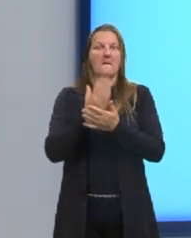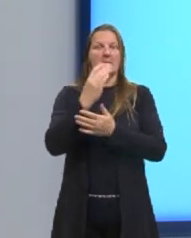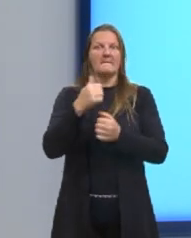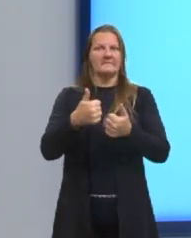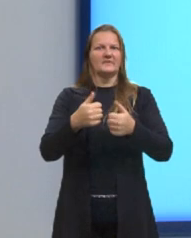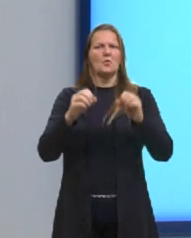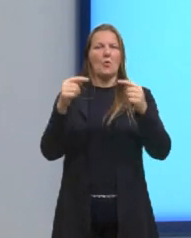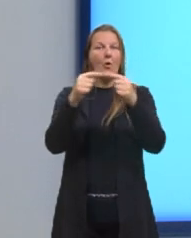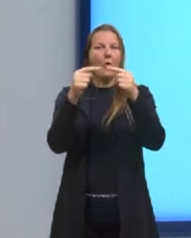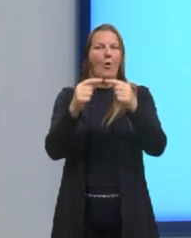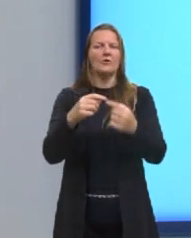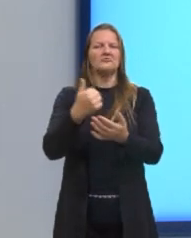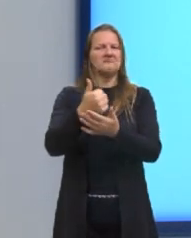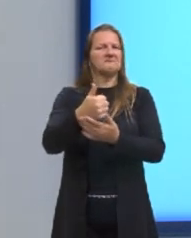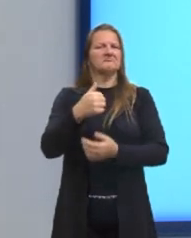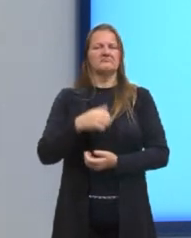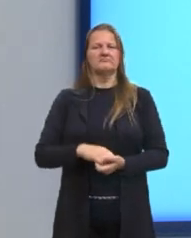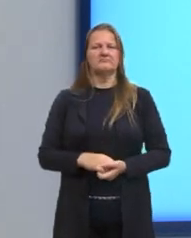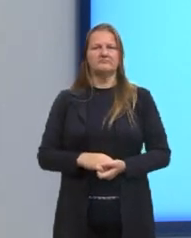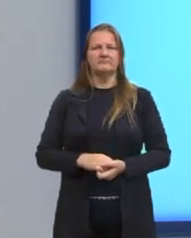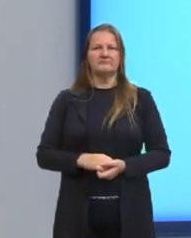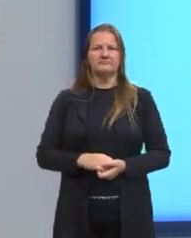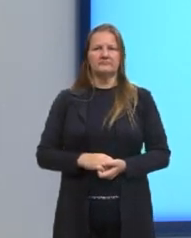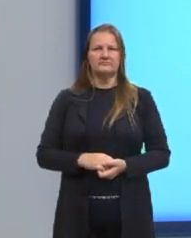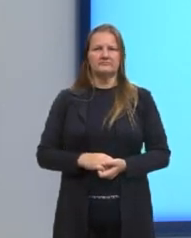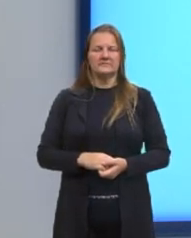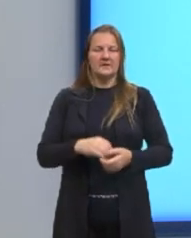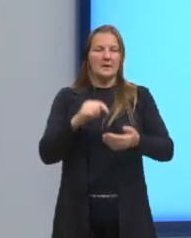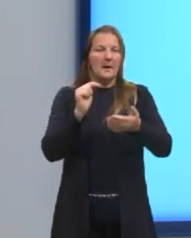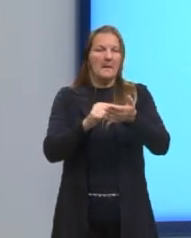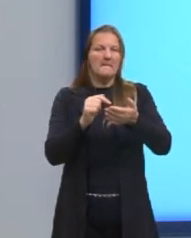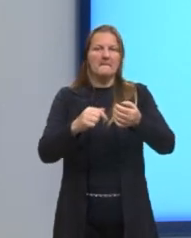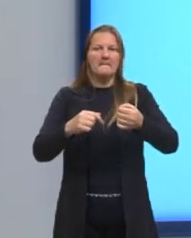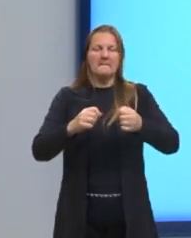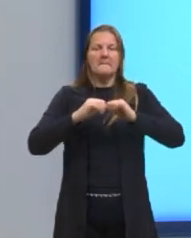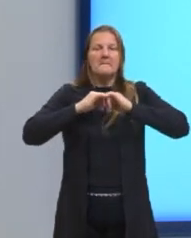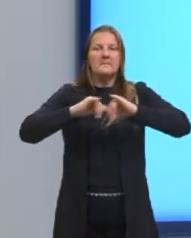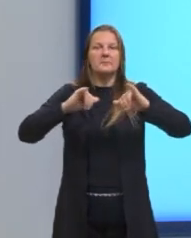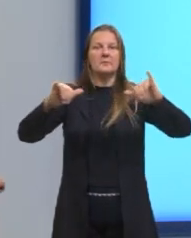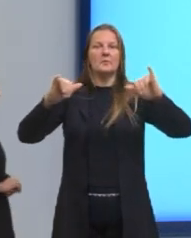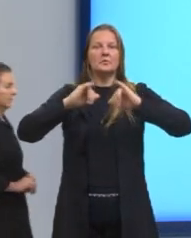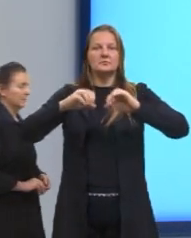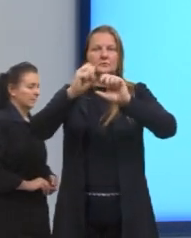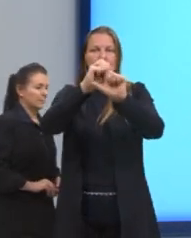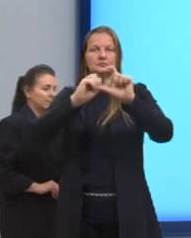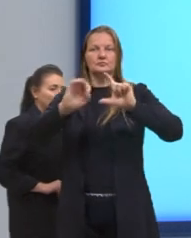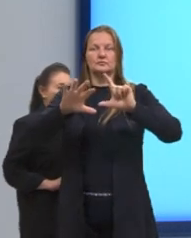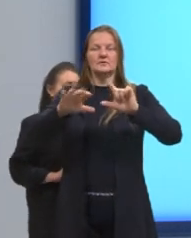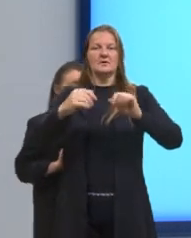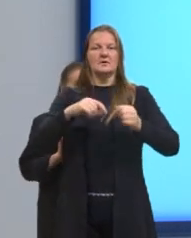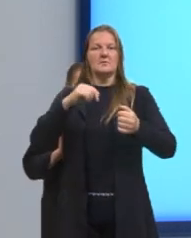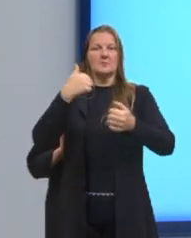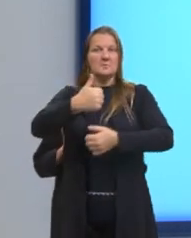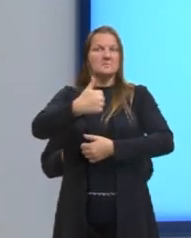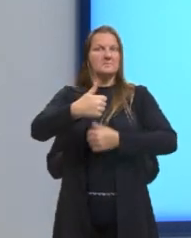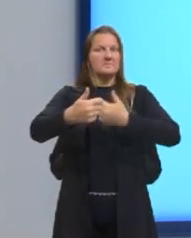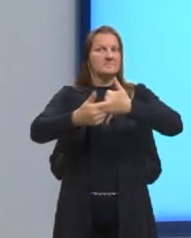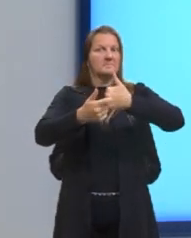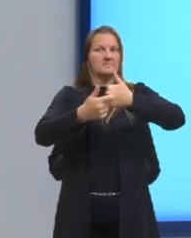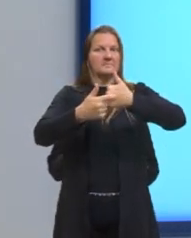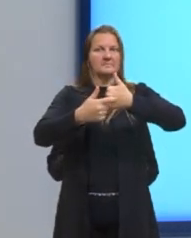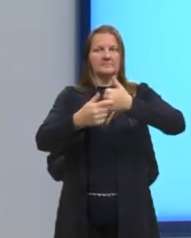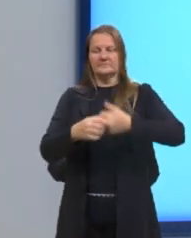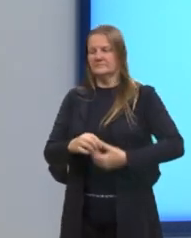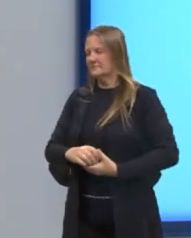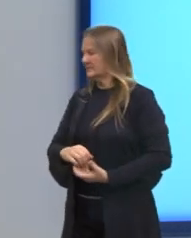post, a minha postagem, ela, eu dei um thumbs up, eu recebi um thumbs up, eu estou dizendo que eu recebi uma